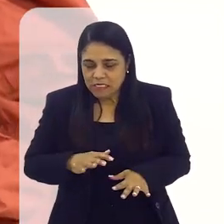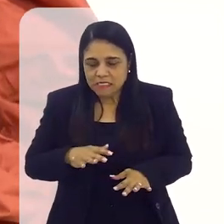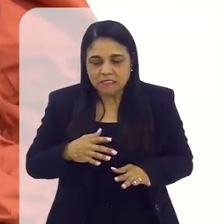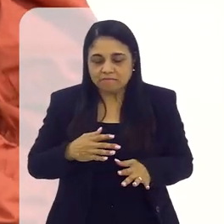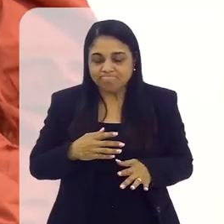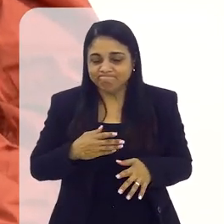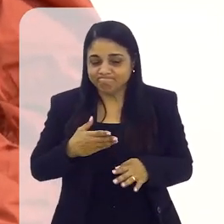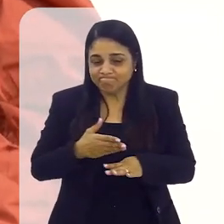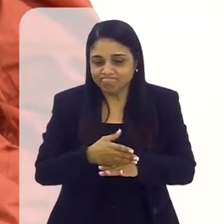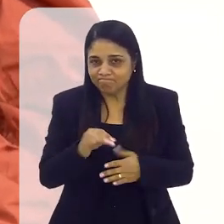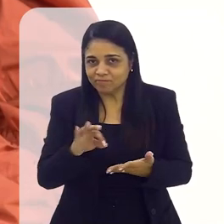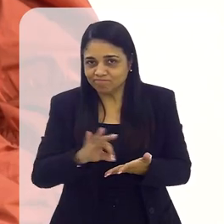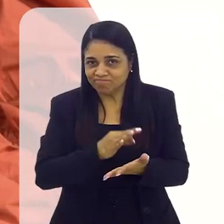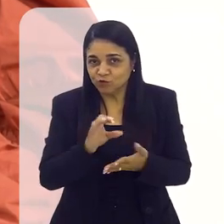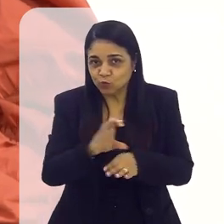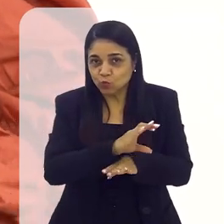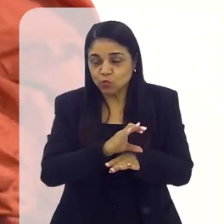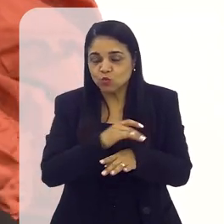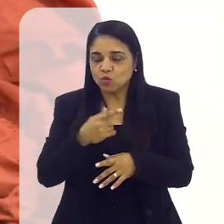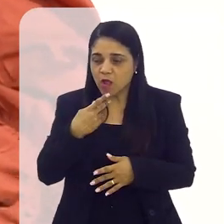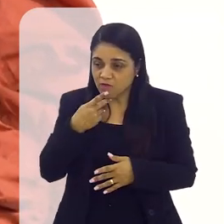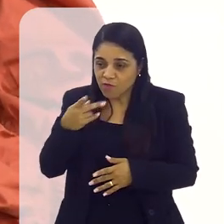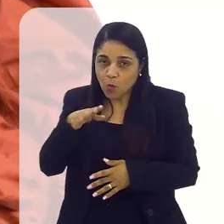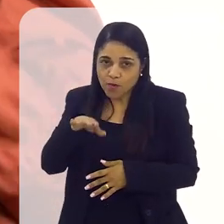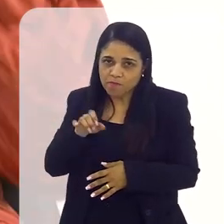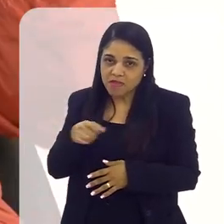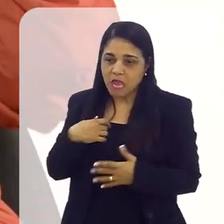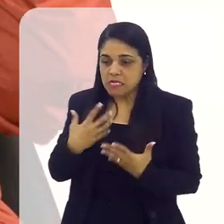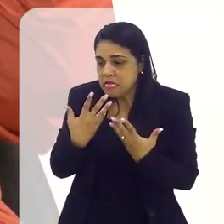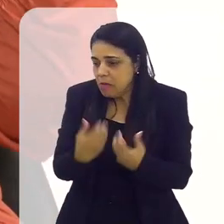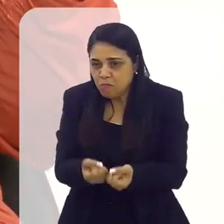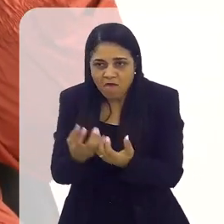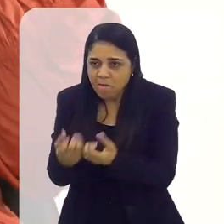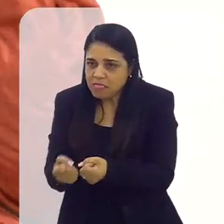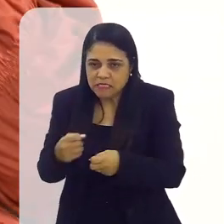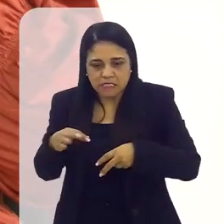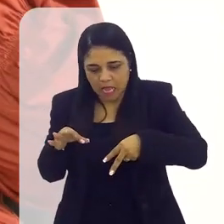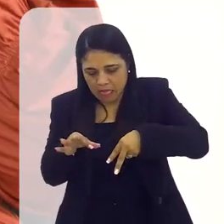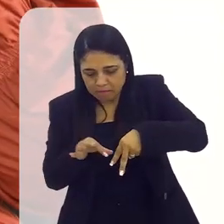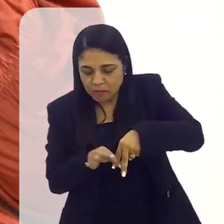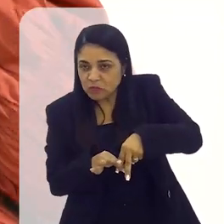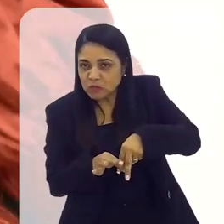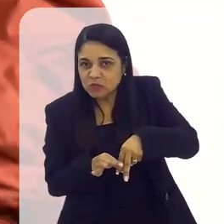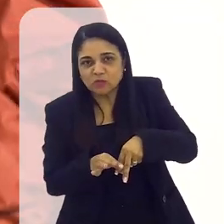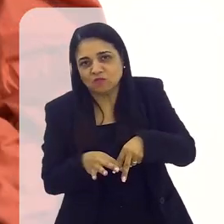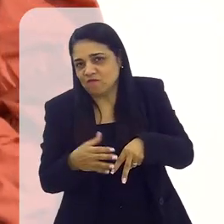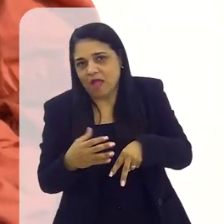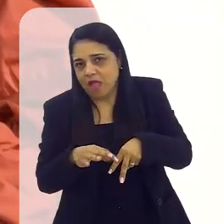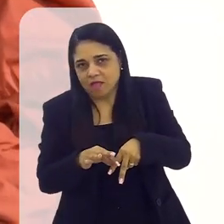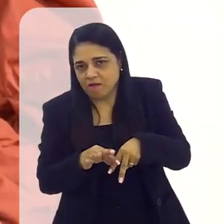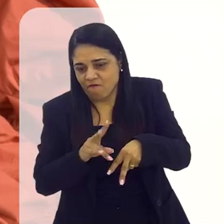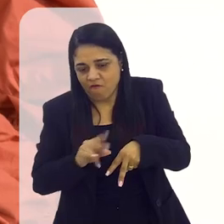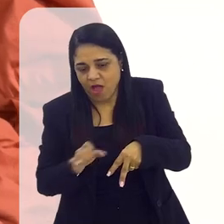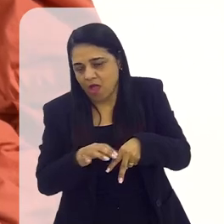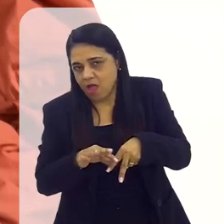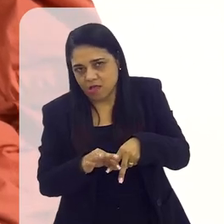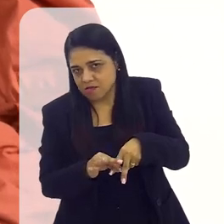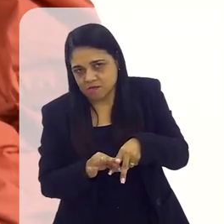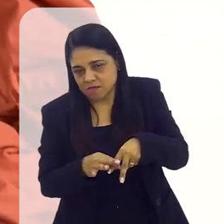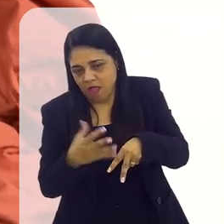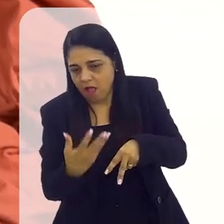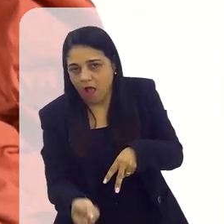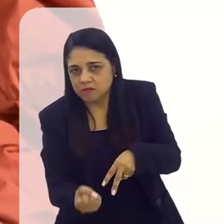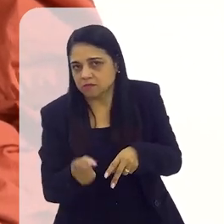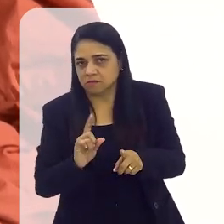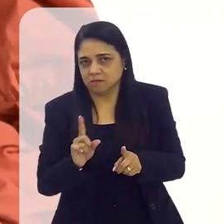tornozeleira. E a mãe, ele falou assim, mas ninguém me aceita em lugar nenhum por causa dessa tornozeleira. Você sabe que as pessoas não